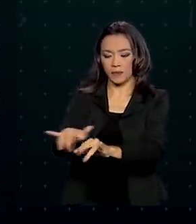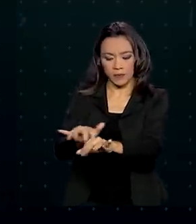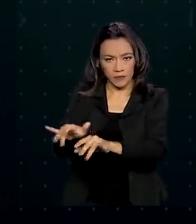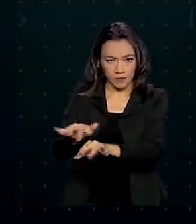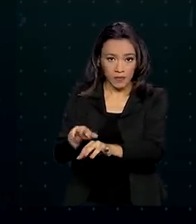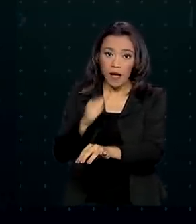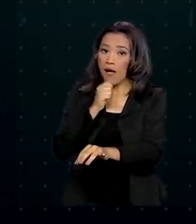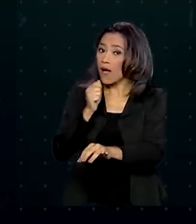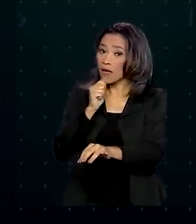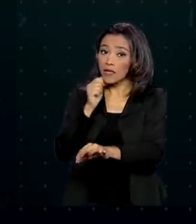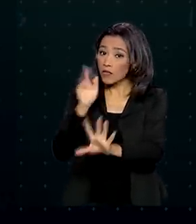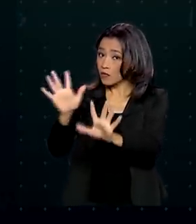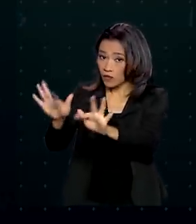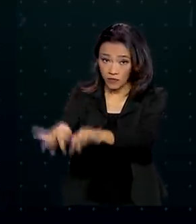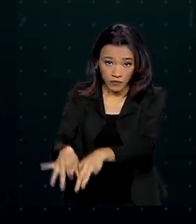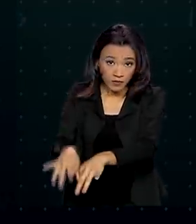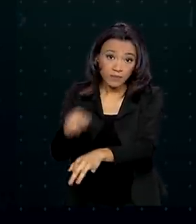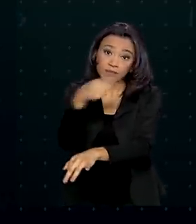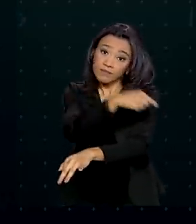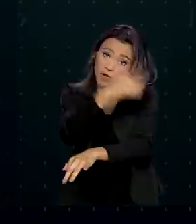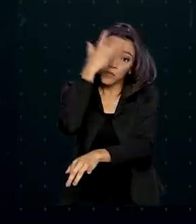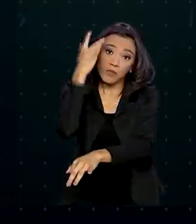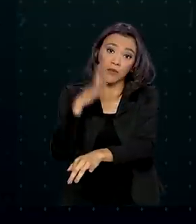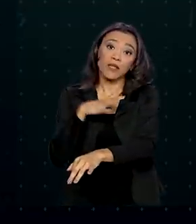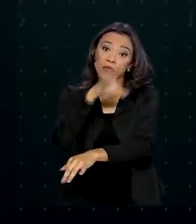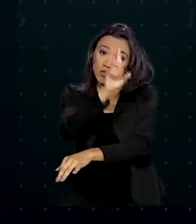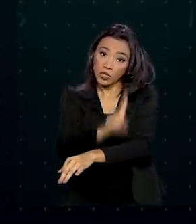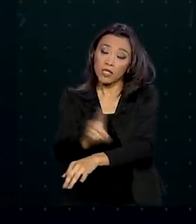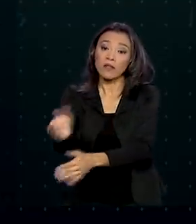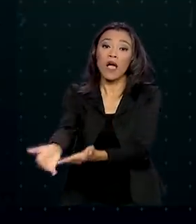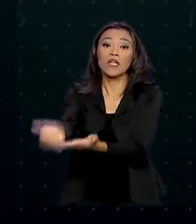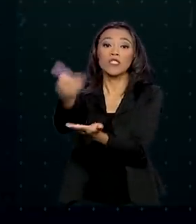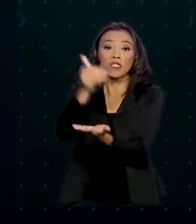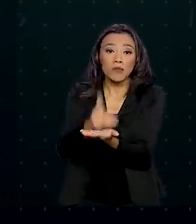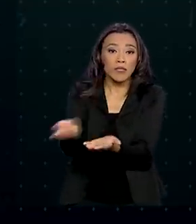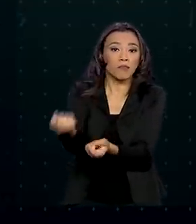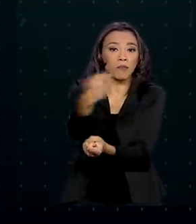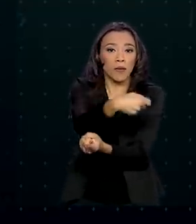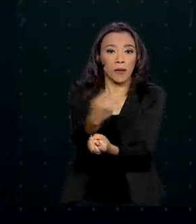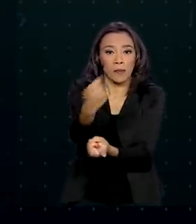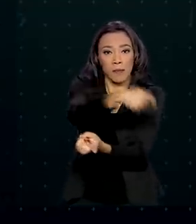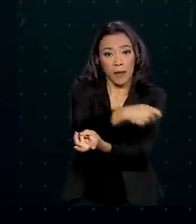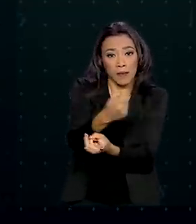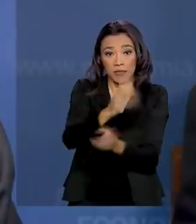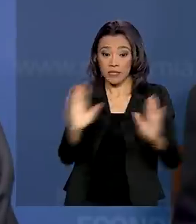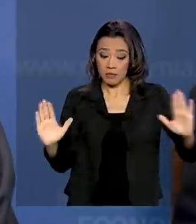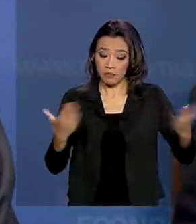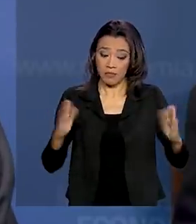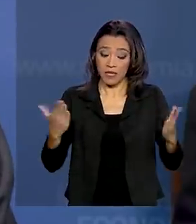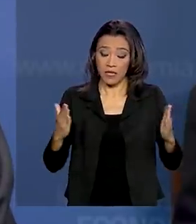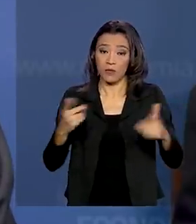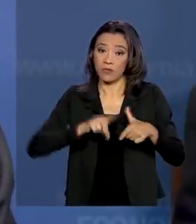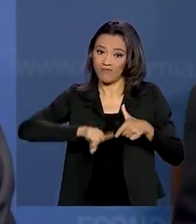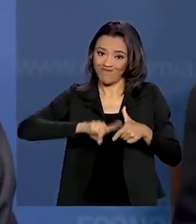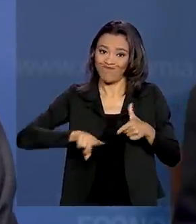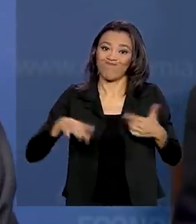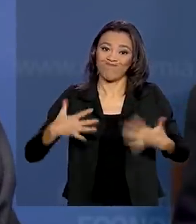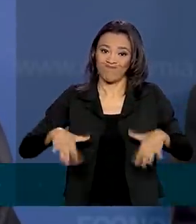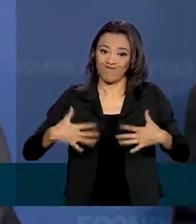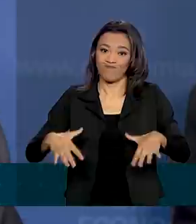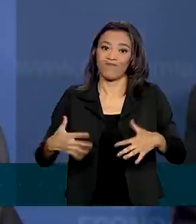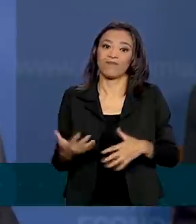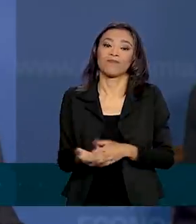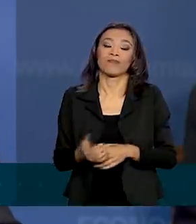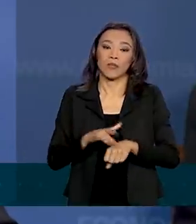não for concluída, o beneficiário terá direito a um adiantamento para ajudar nesse momento de crise. Nós abreviaremos